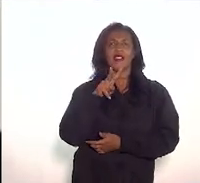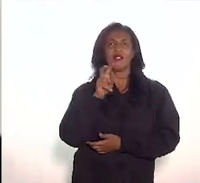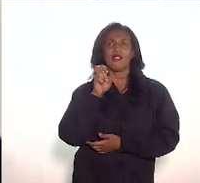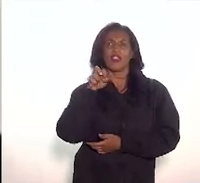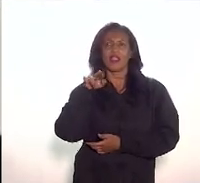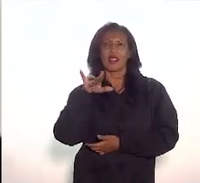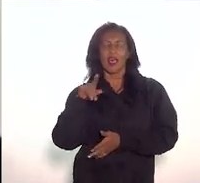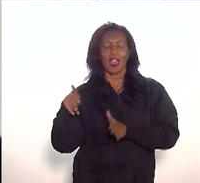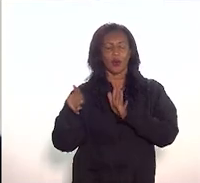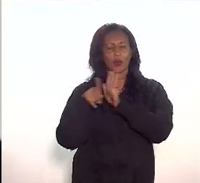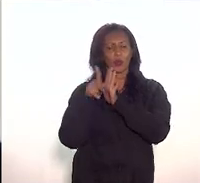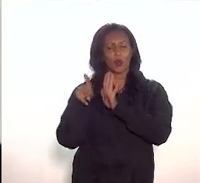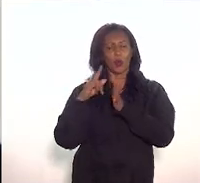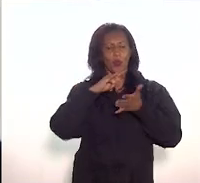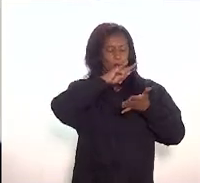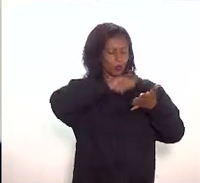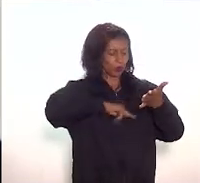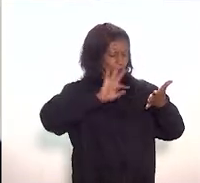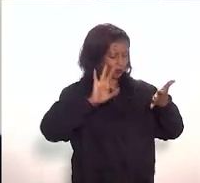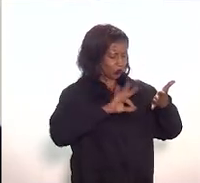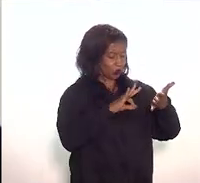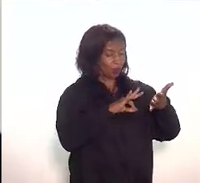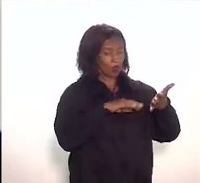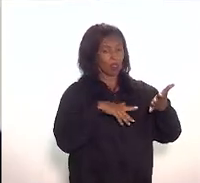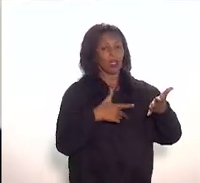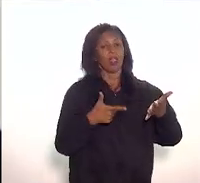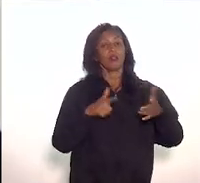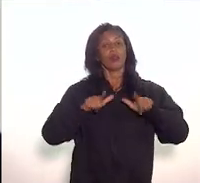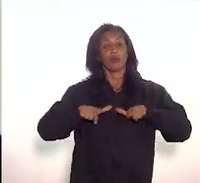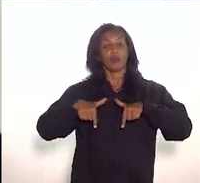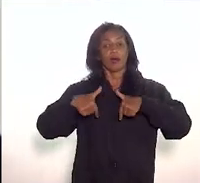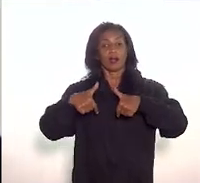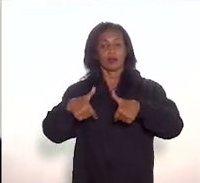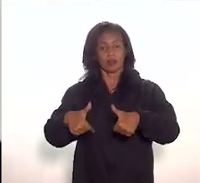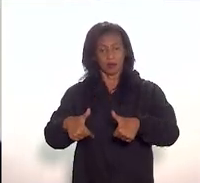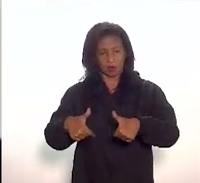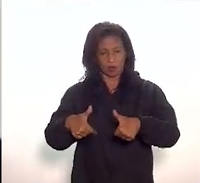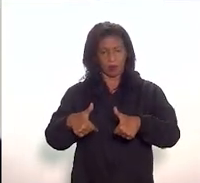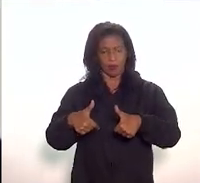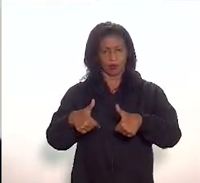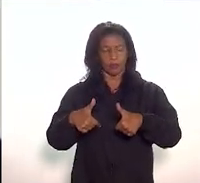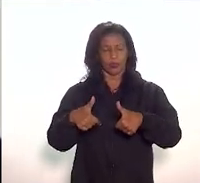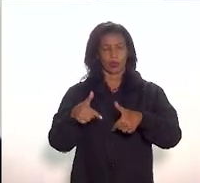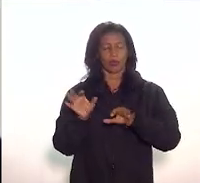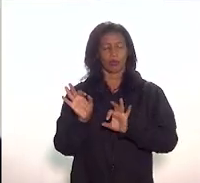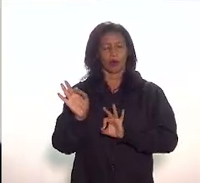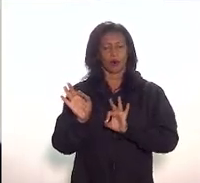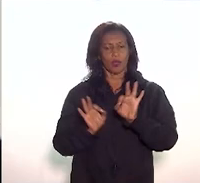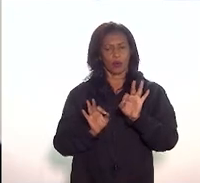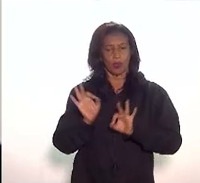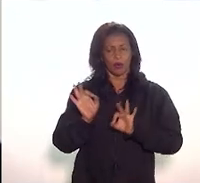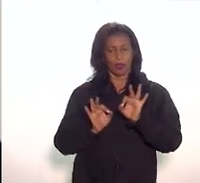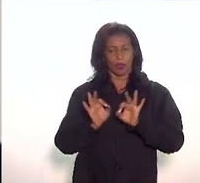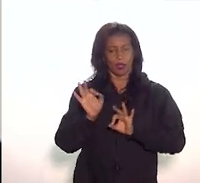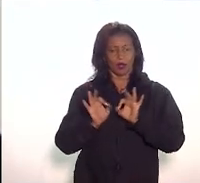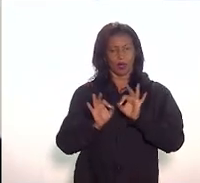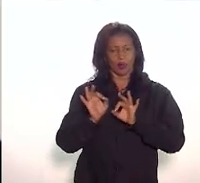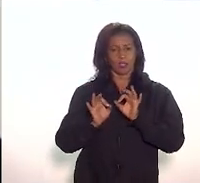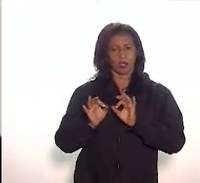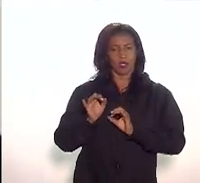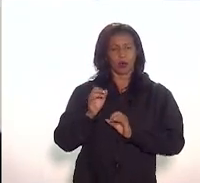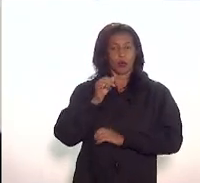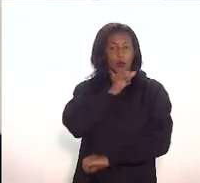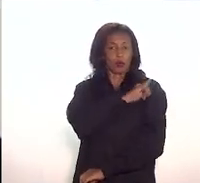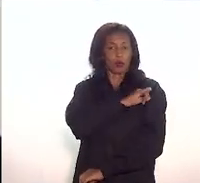E daí o que acontece? Na verdade, foi uma ação de uma organização o Polo Novo Rio Antigo